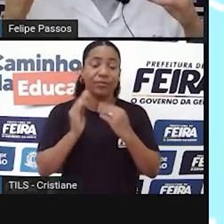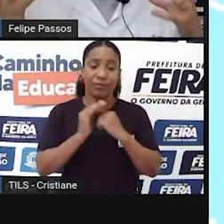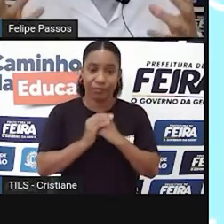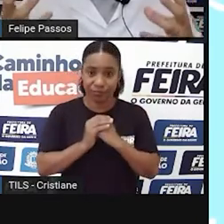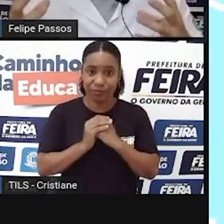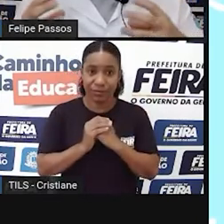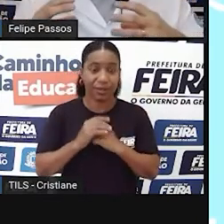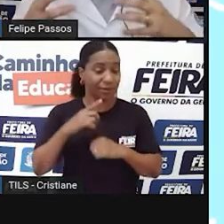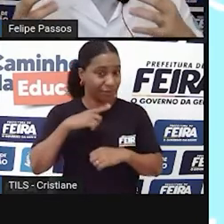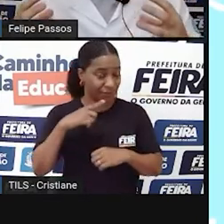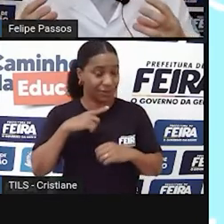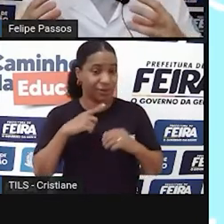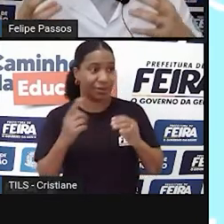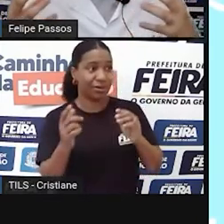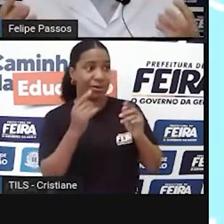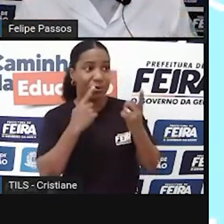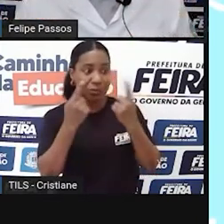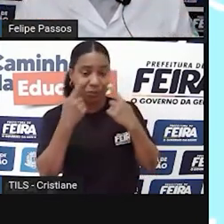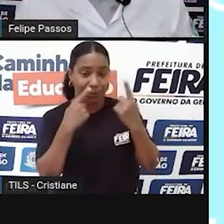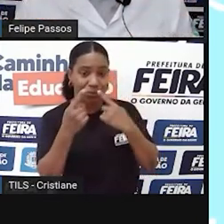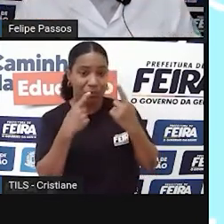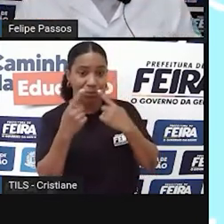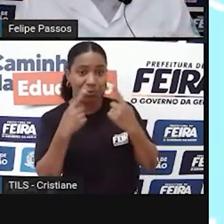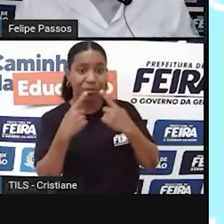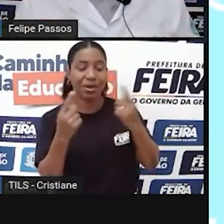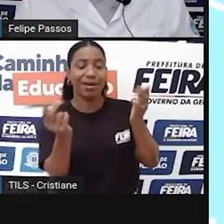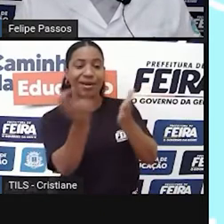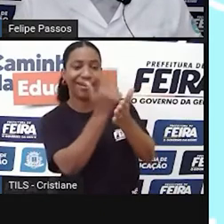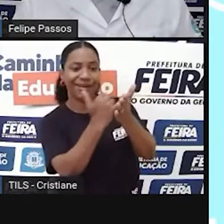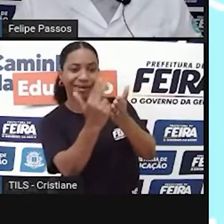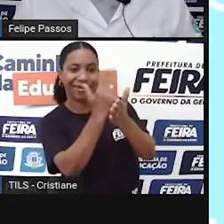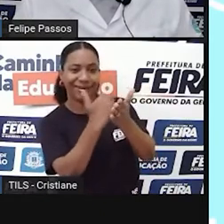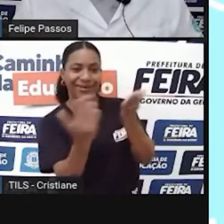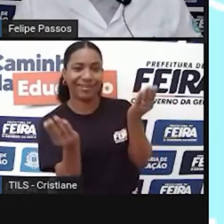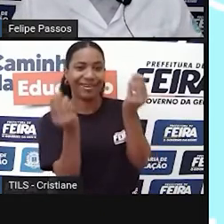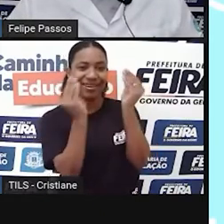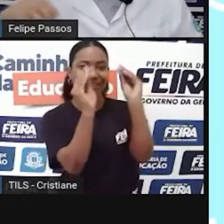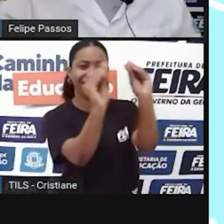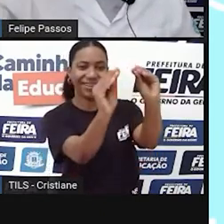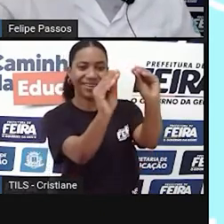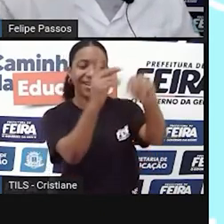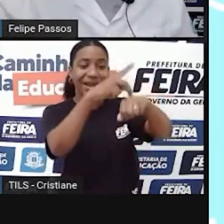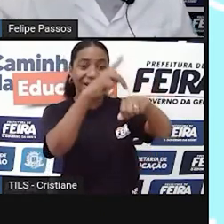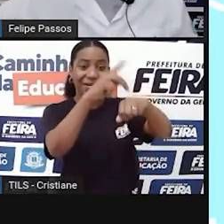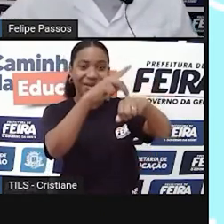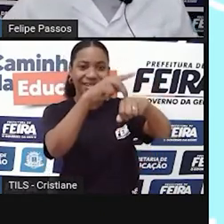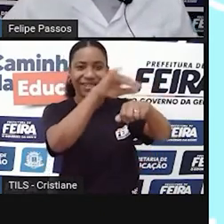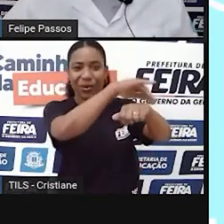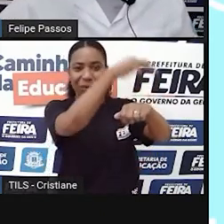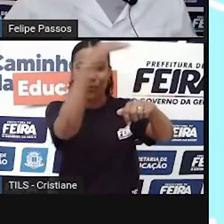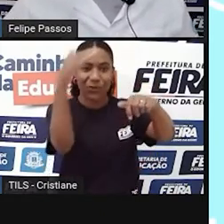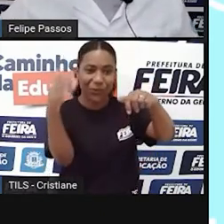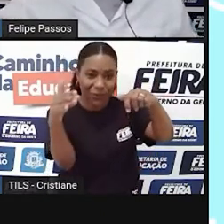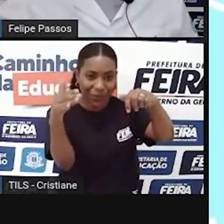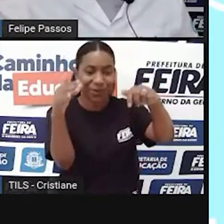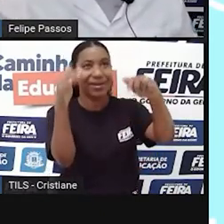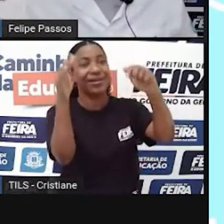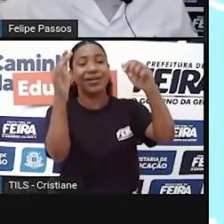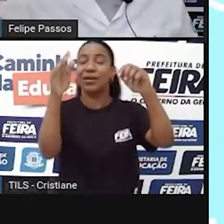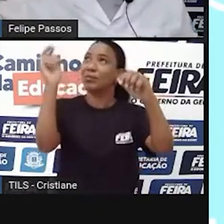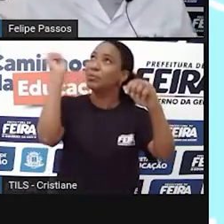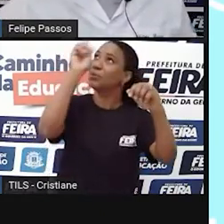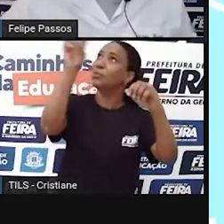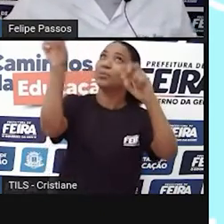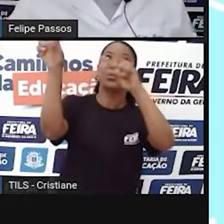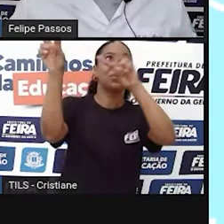esse conteúdo, essas informações nas paredes, essa informação ficava disponível para as outras gerações, para daqui a 10